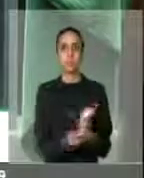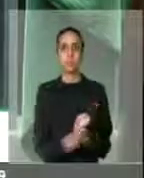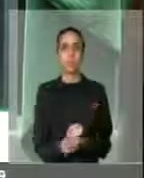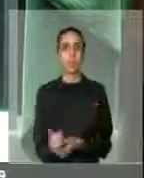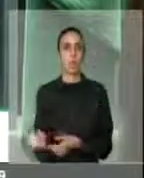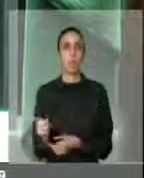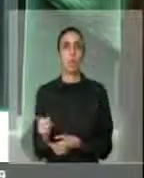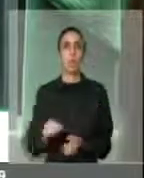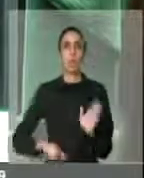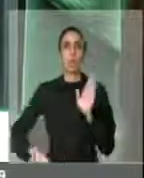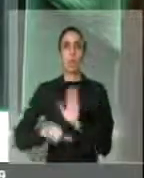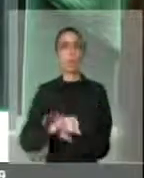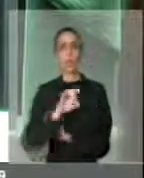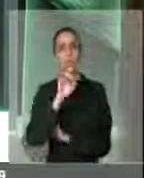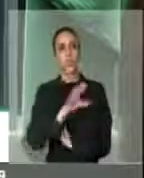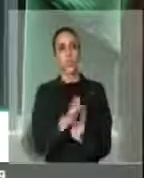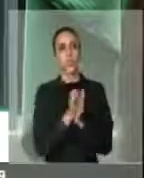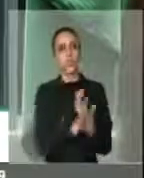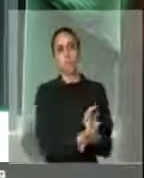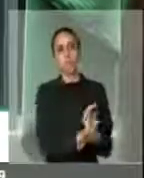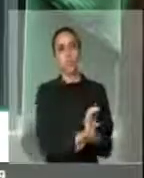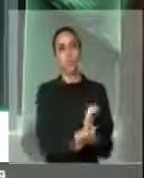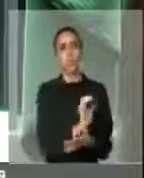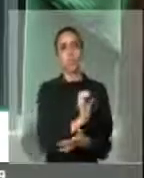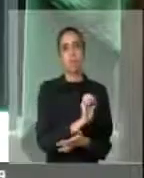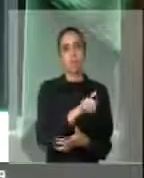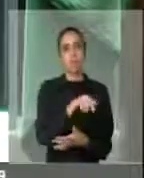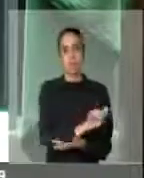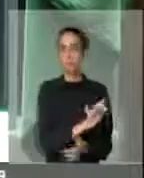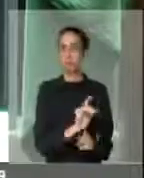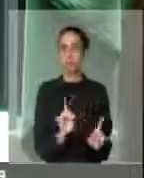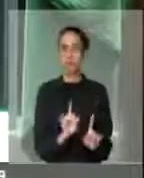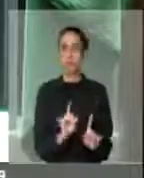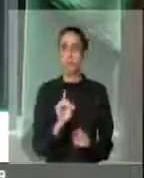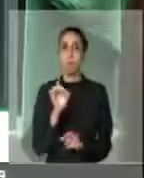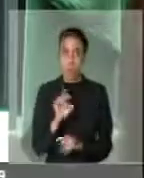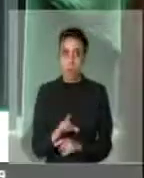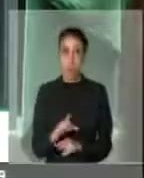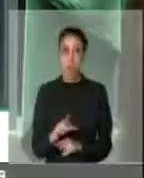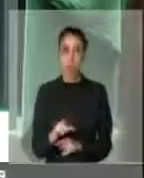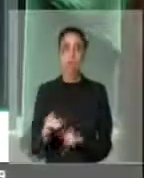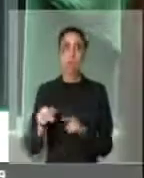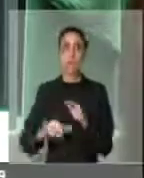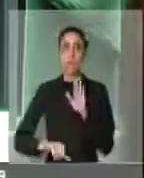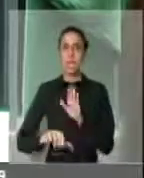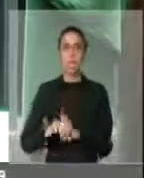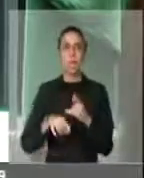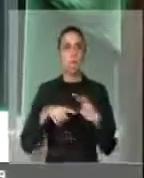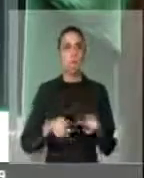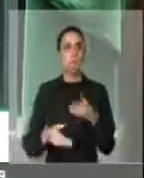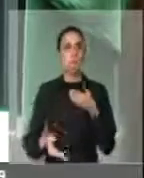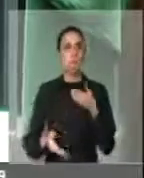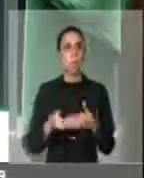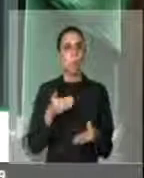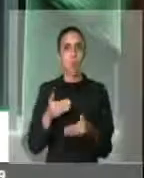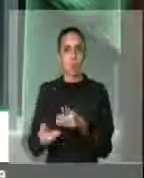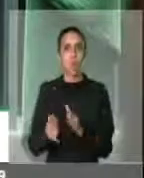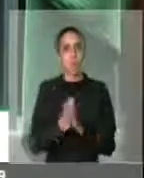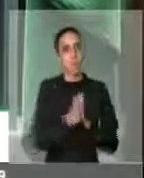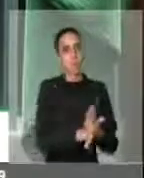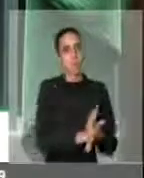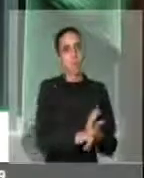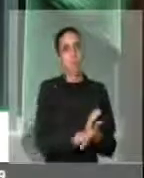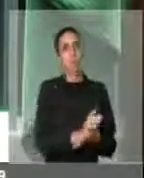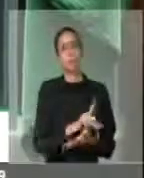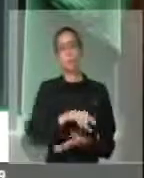apenas a homofobia ou a transfobia. Eles visam criminalizar a discriminação por orientação sexual